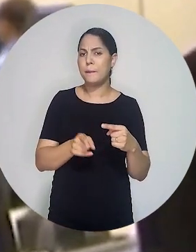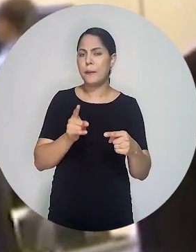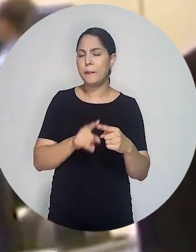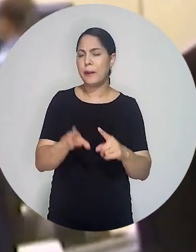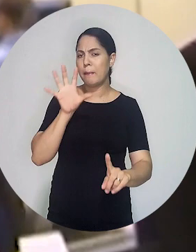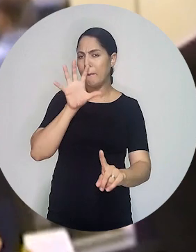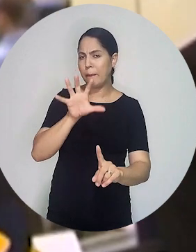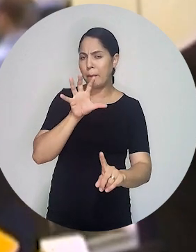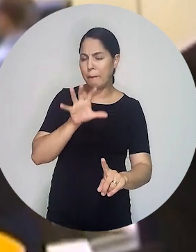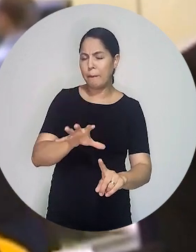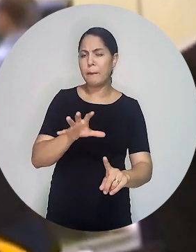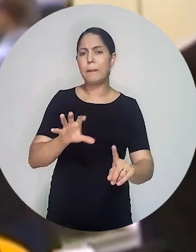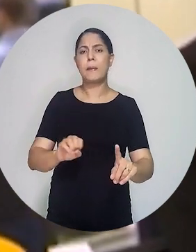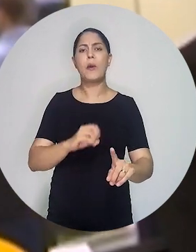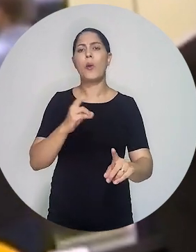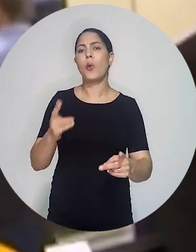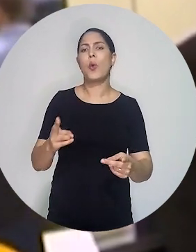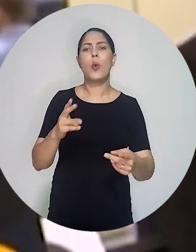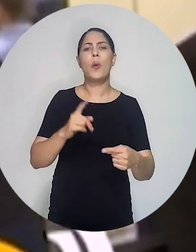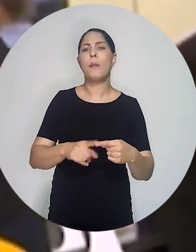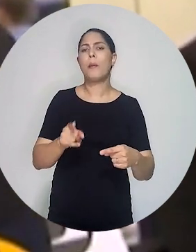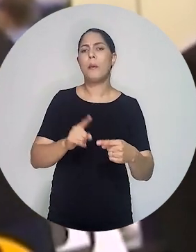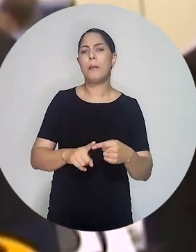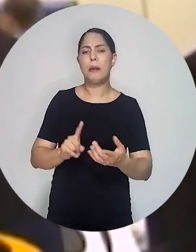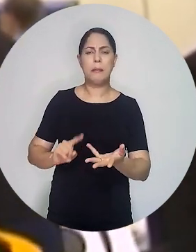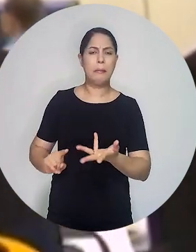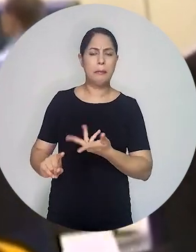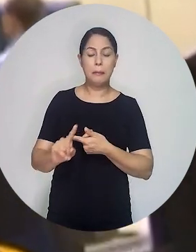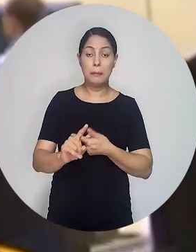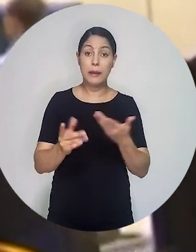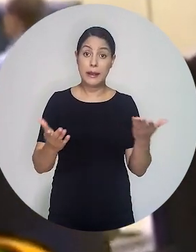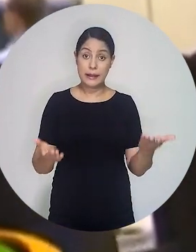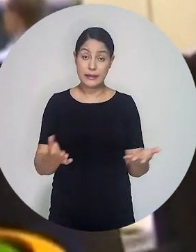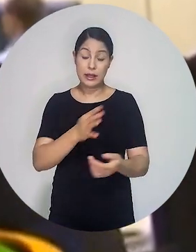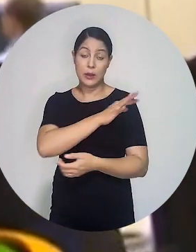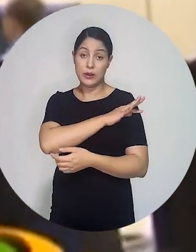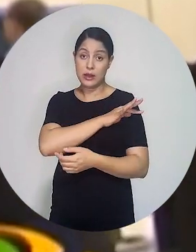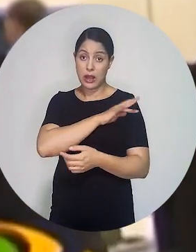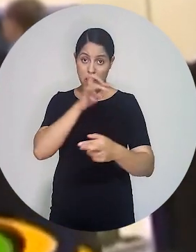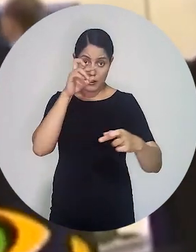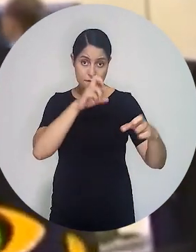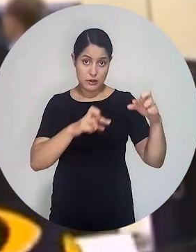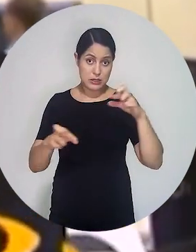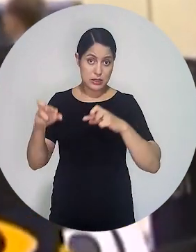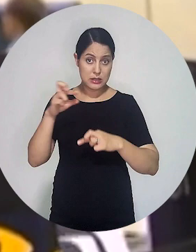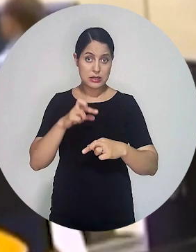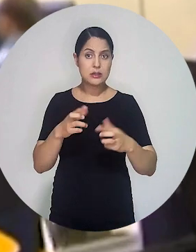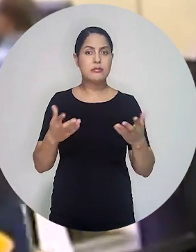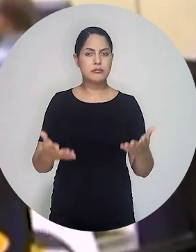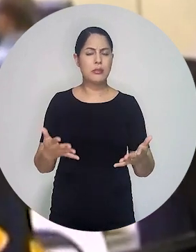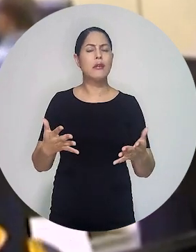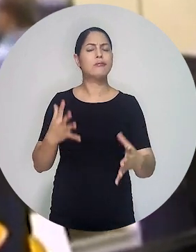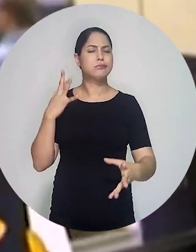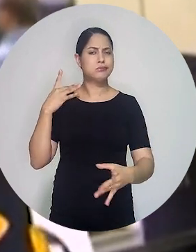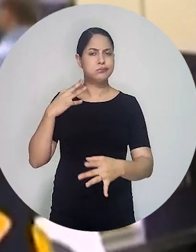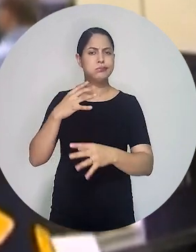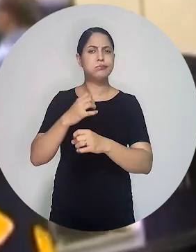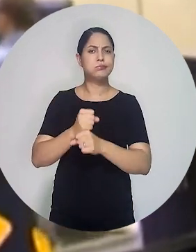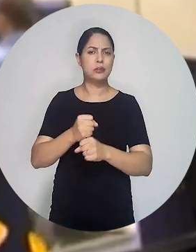rede, para evitar que haja sobrecarga. Então, os técnicos acompanham com total fiscalização.